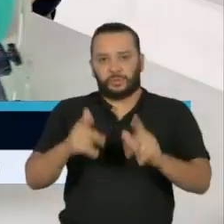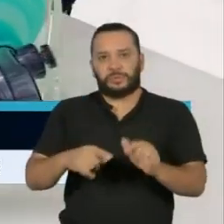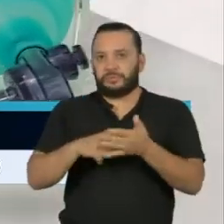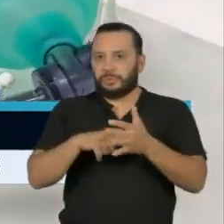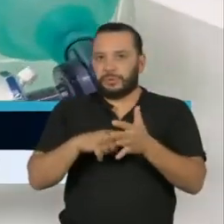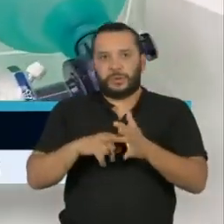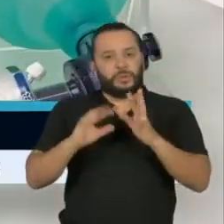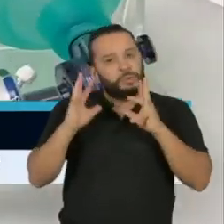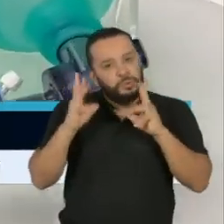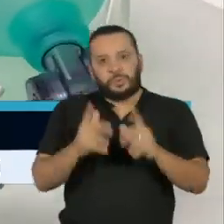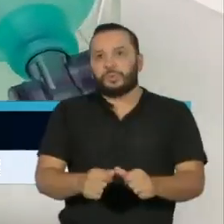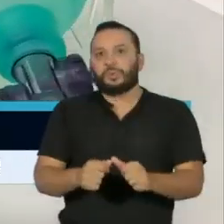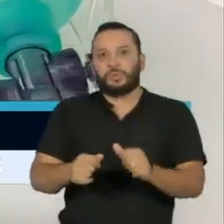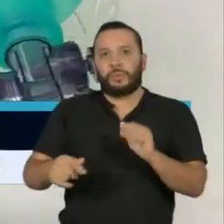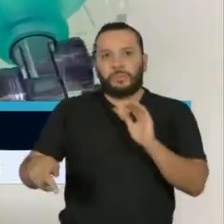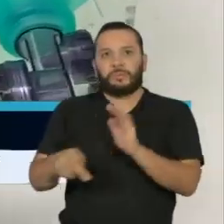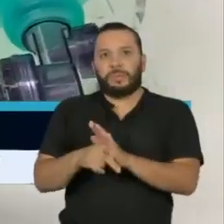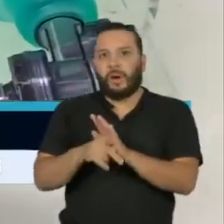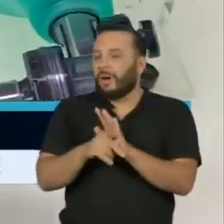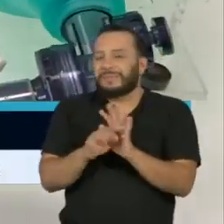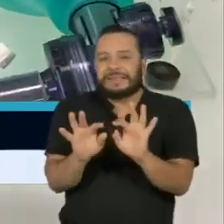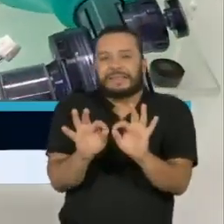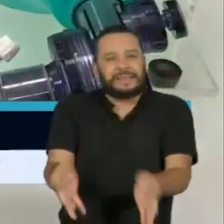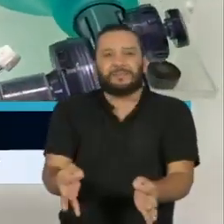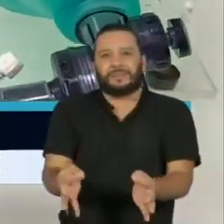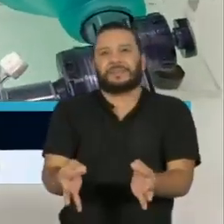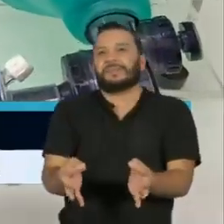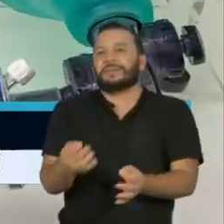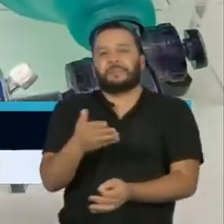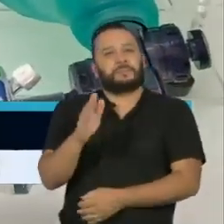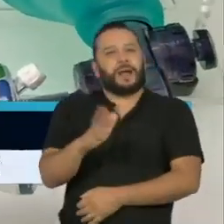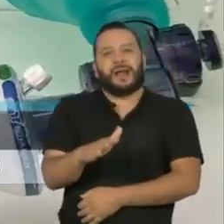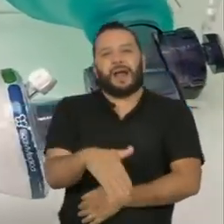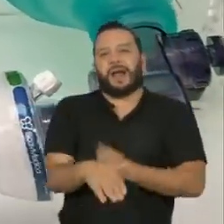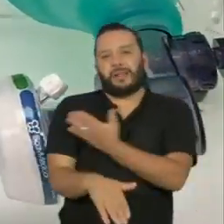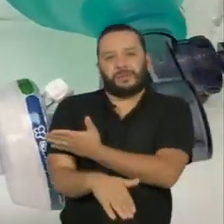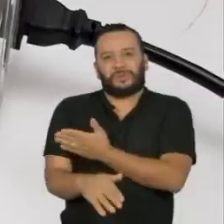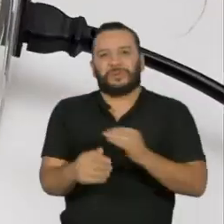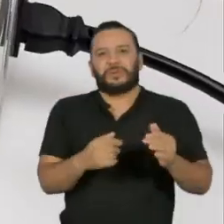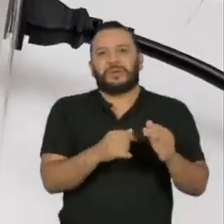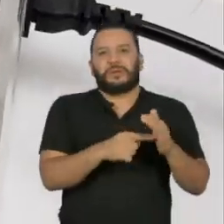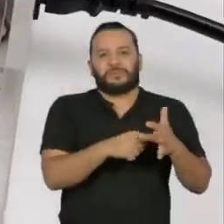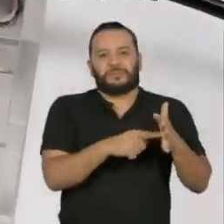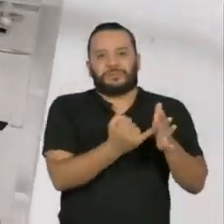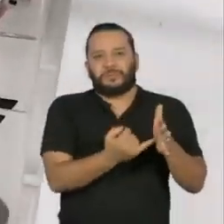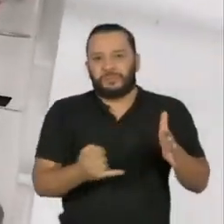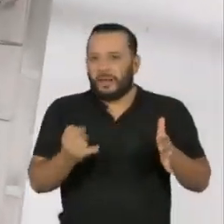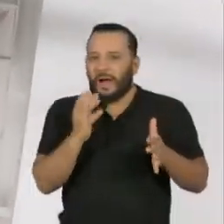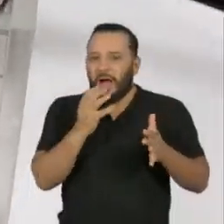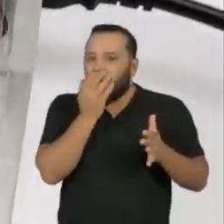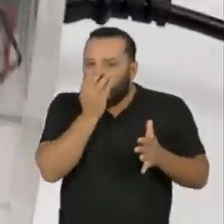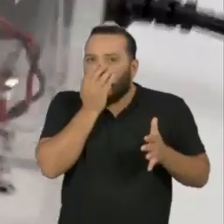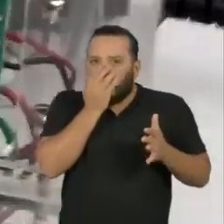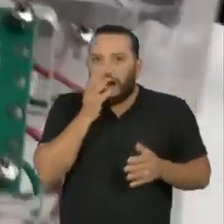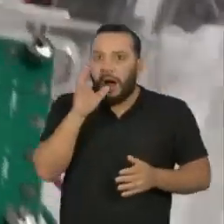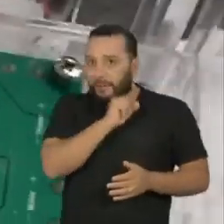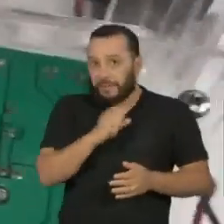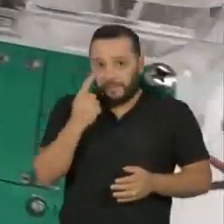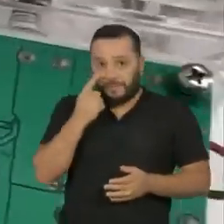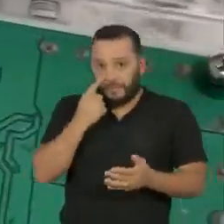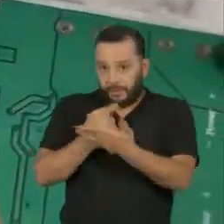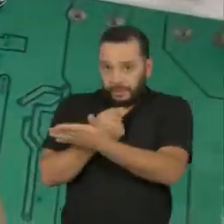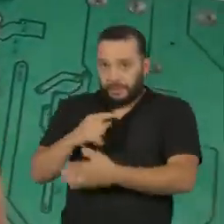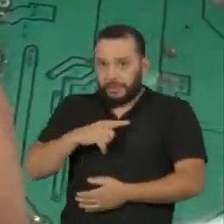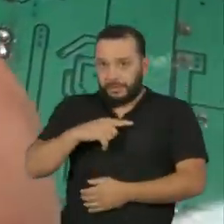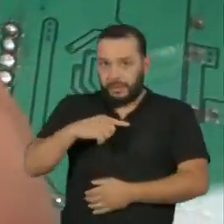eletrônica dele foi bem resumida, bem compacta, para tornar ele mais simples e mais viável à fabricação. O nosso segredo está aqui. Ele tem